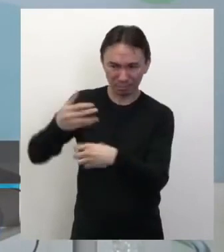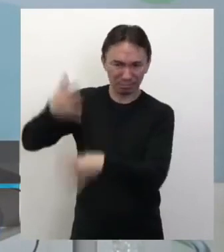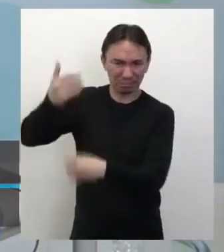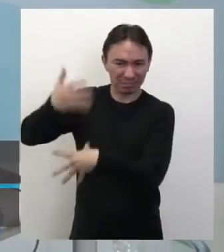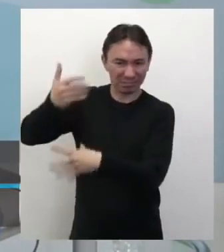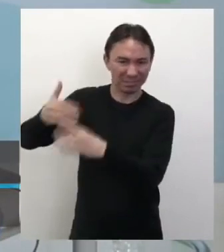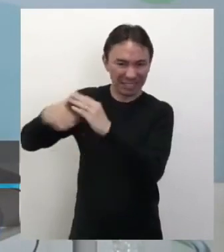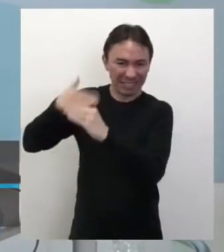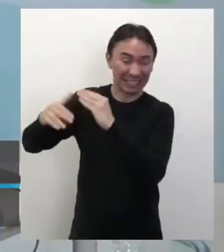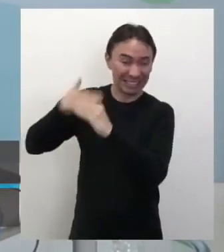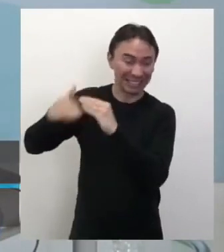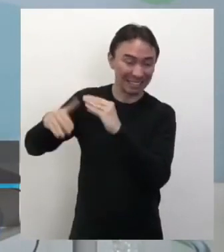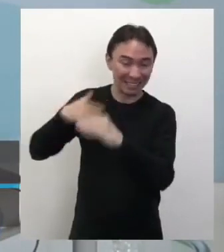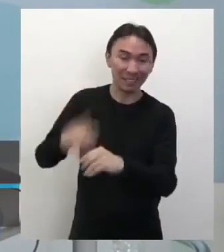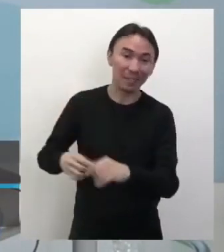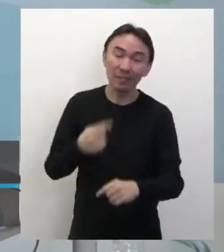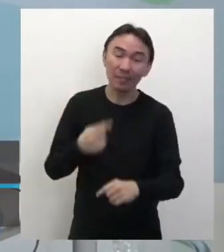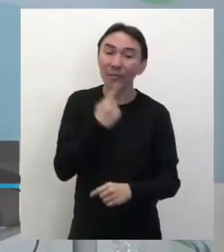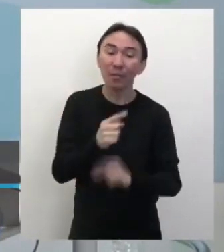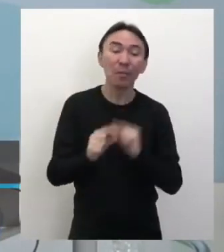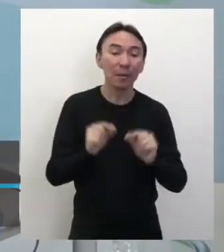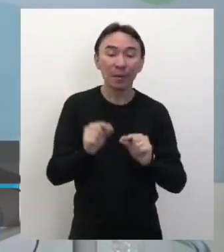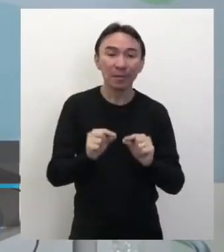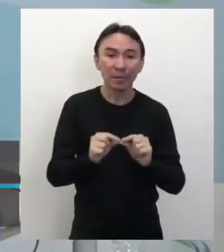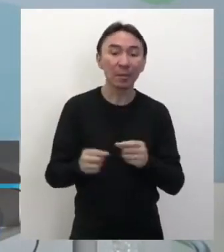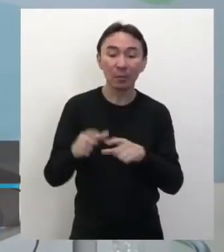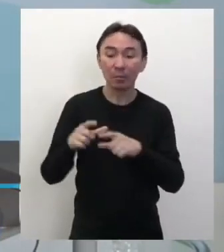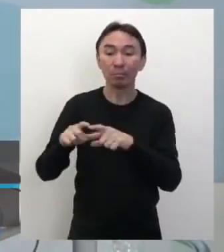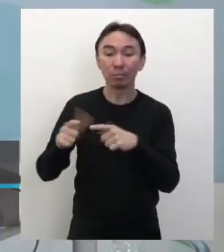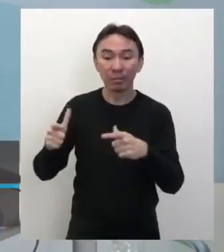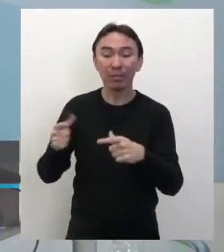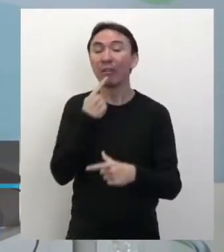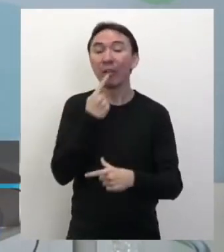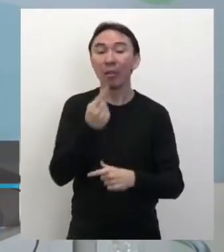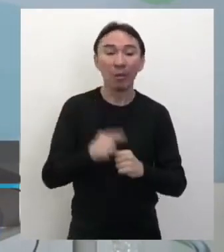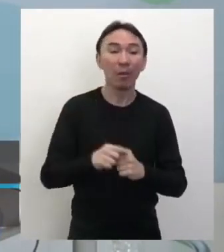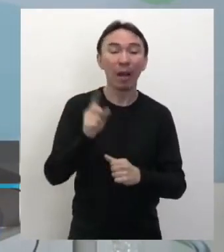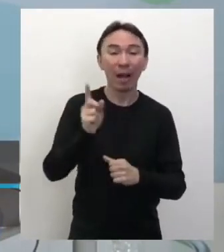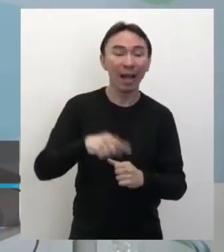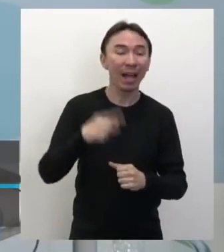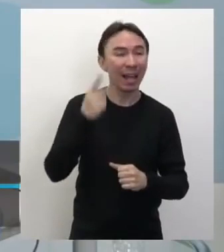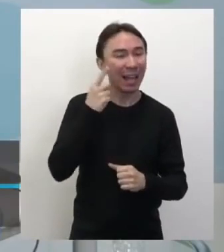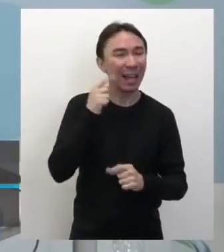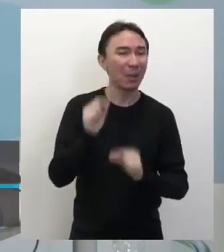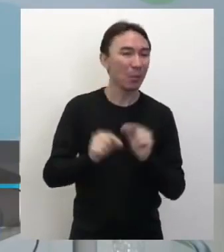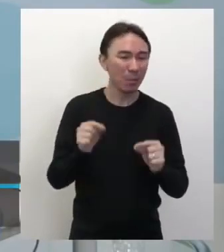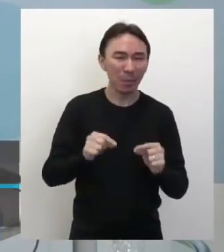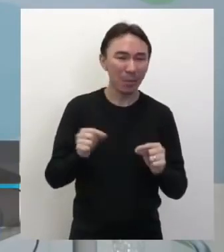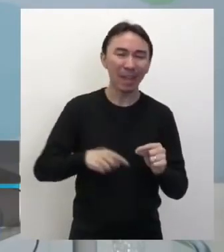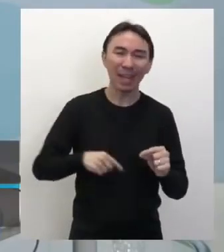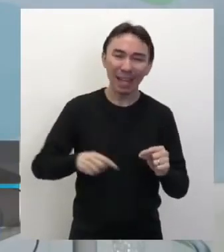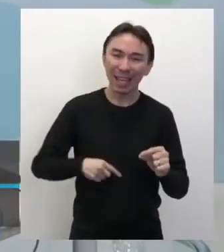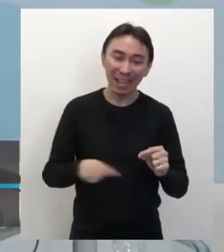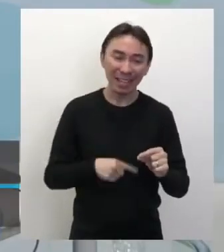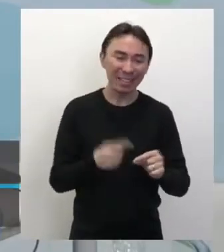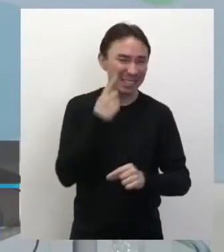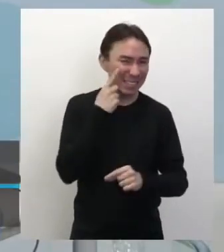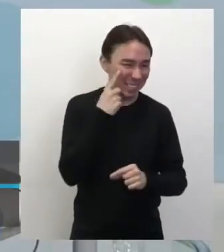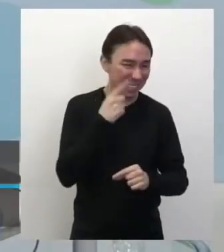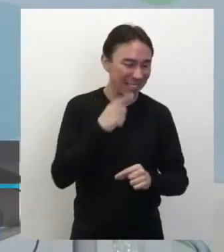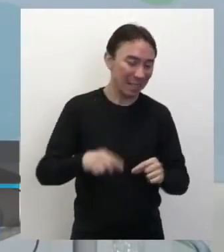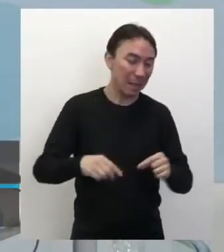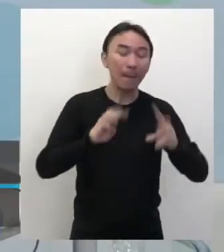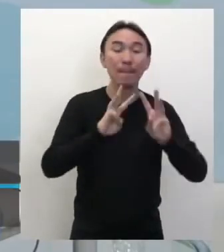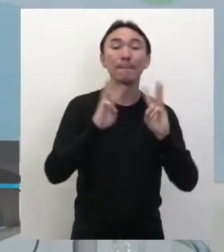alunos, enfim, colocaram aqui que muitos colocaram que é uma unidade funcional, a menor unidade organizada da